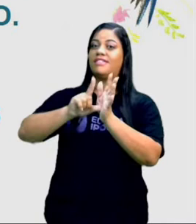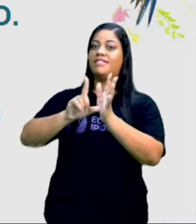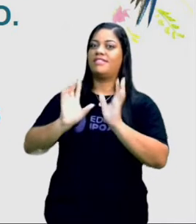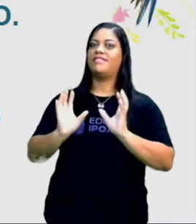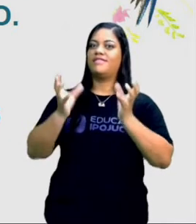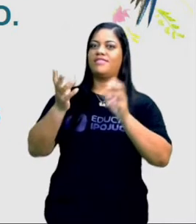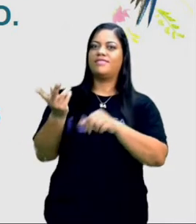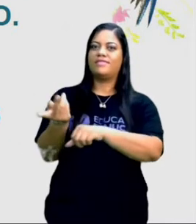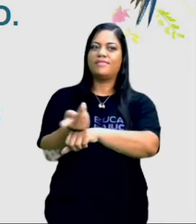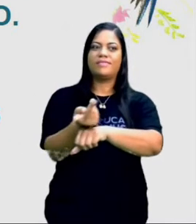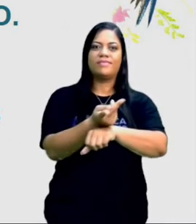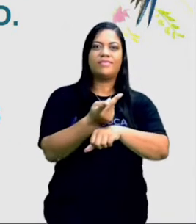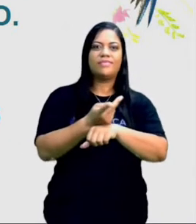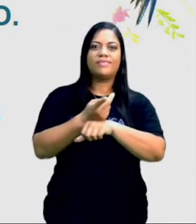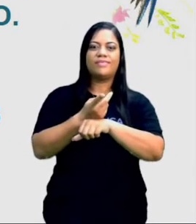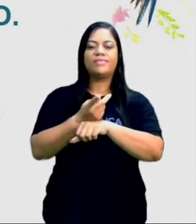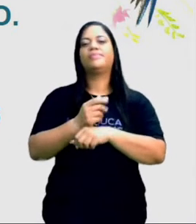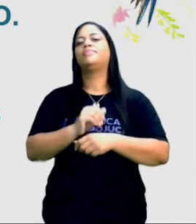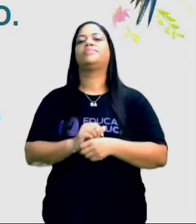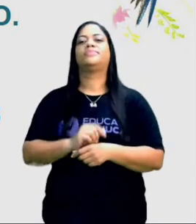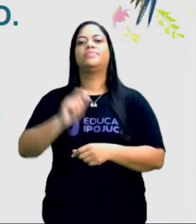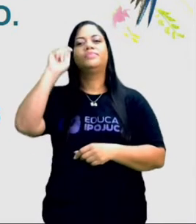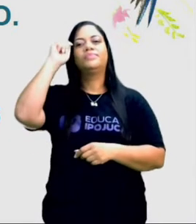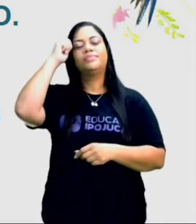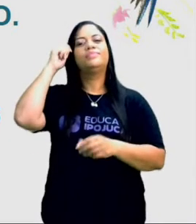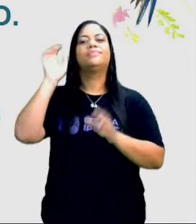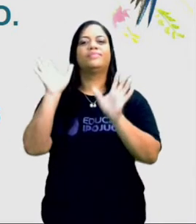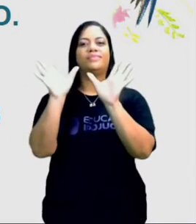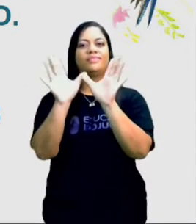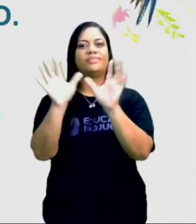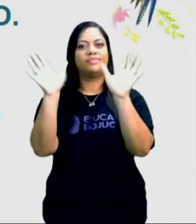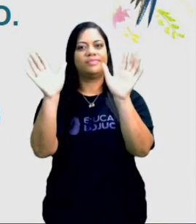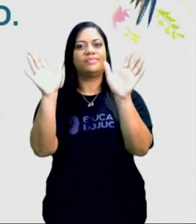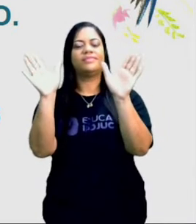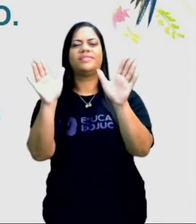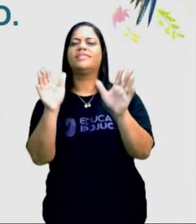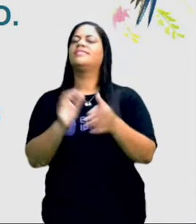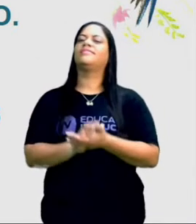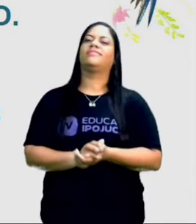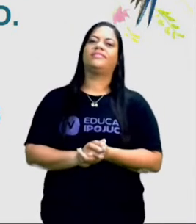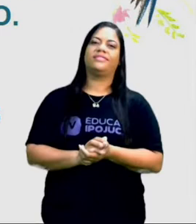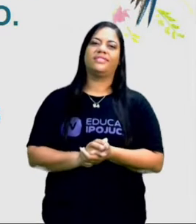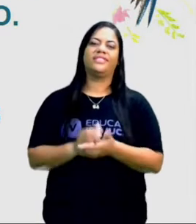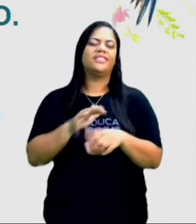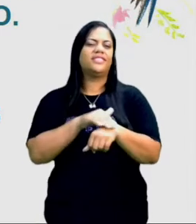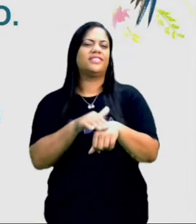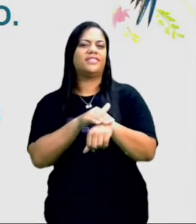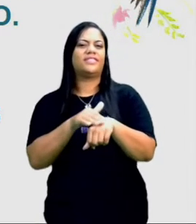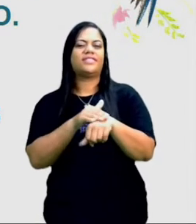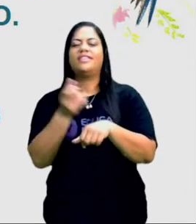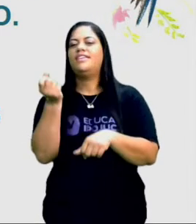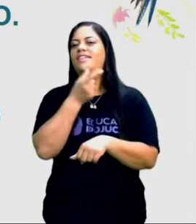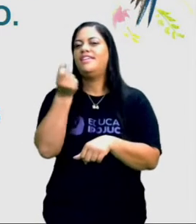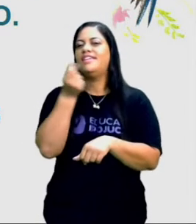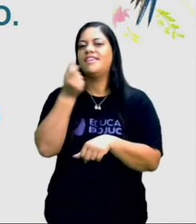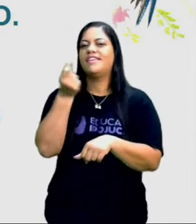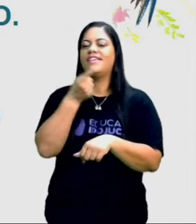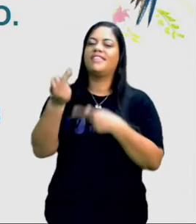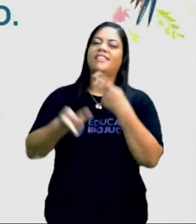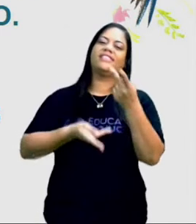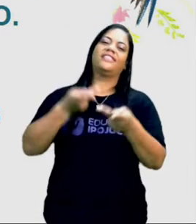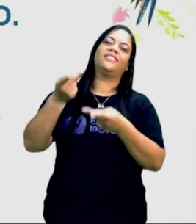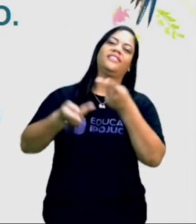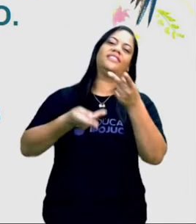procurou o urubu, conversaram muito e se divertiram com as piadas do sapo, que o sapo